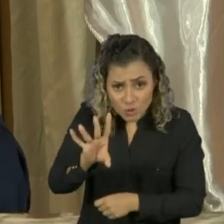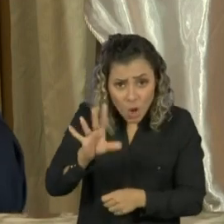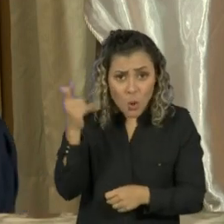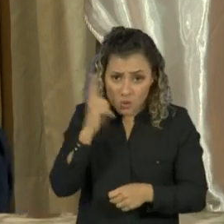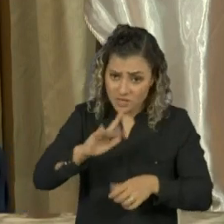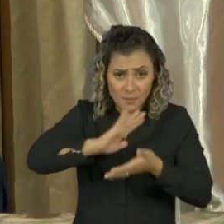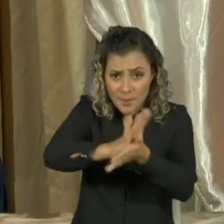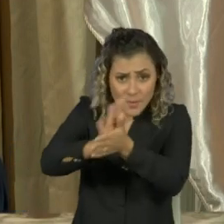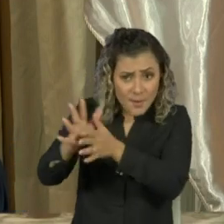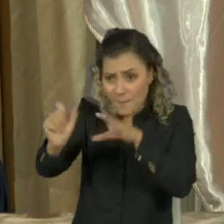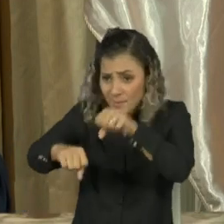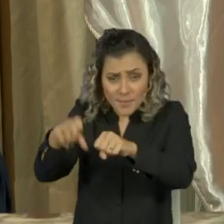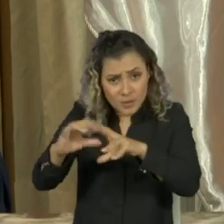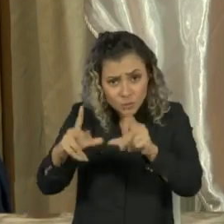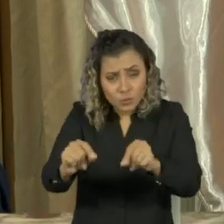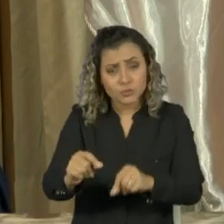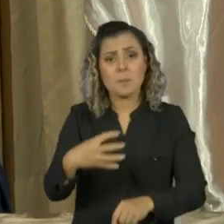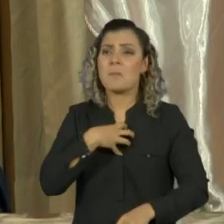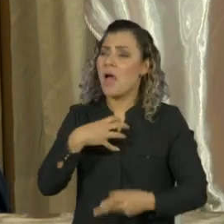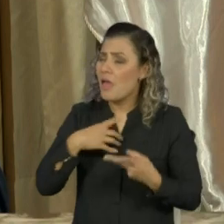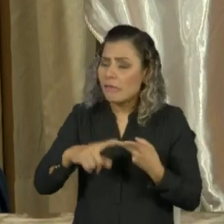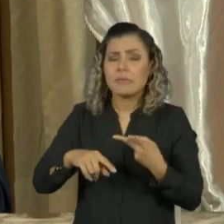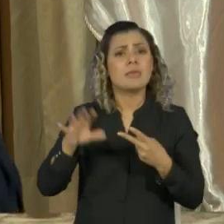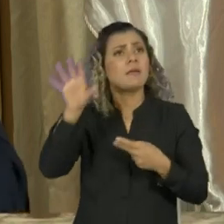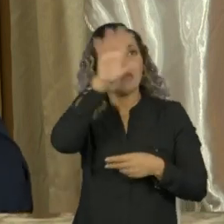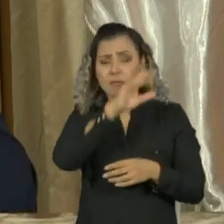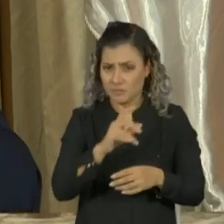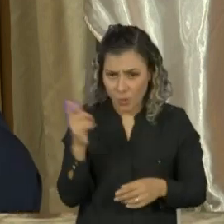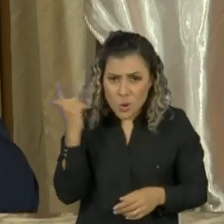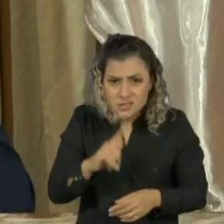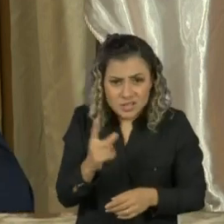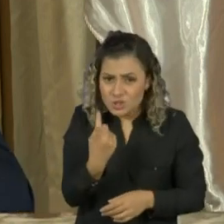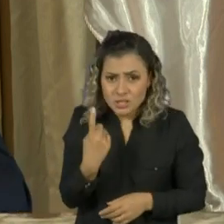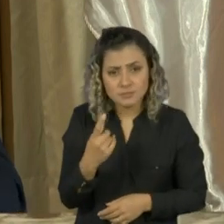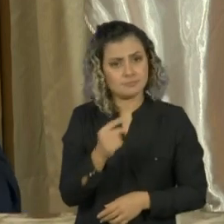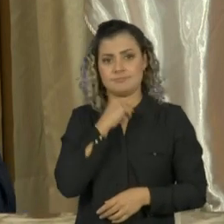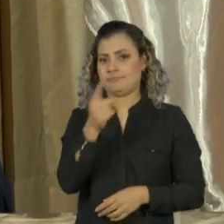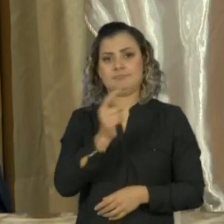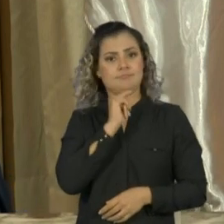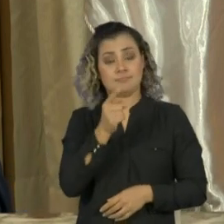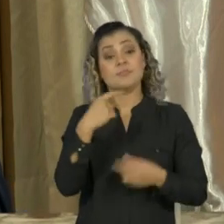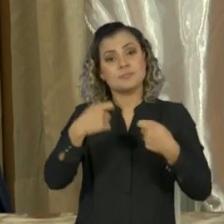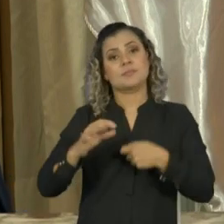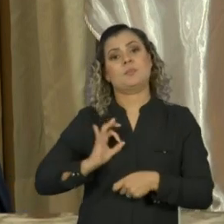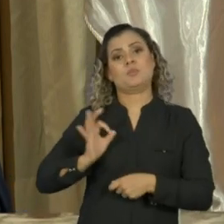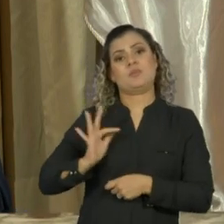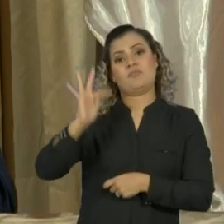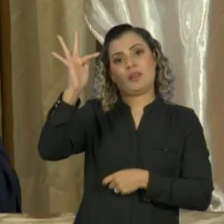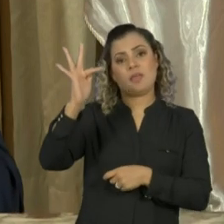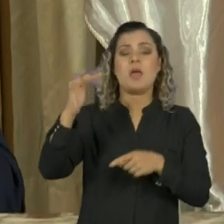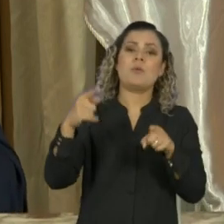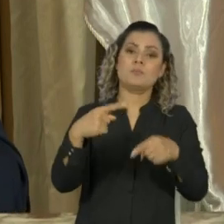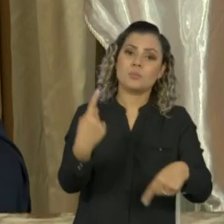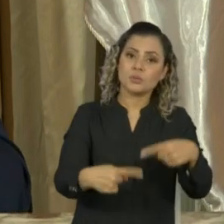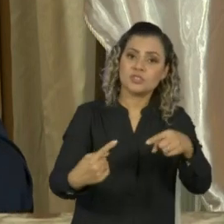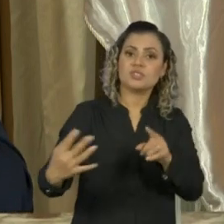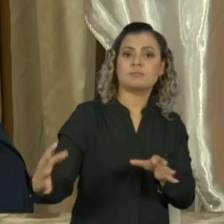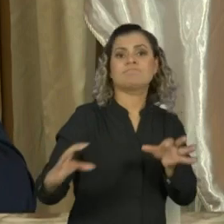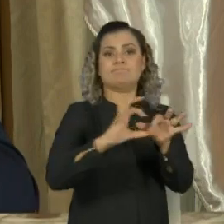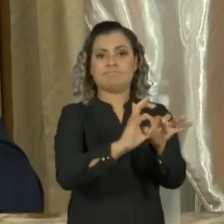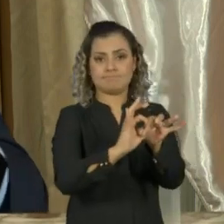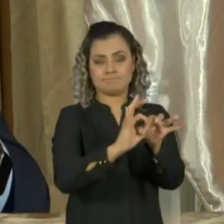Bahia, nem o resto do país. É preciso que a atuação da política, ela